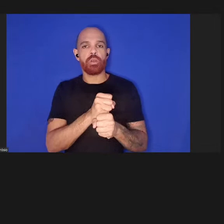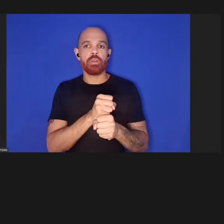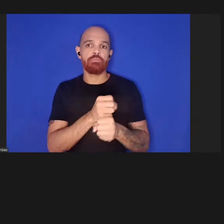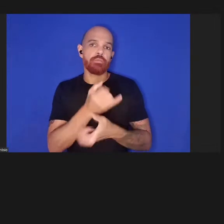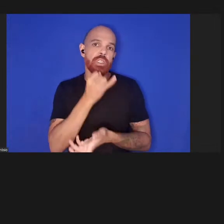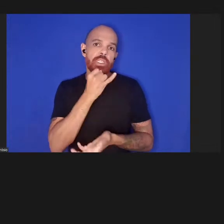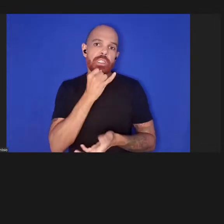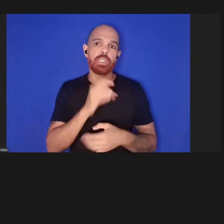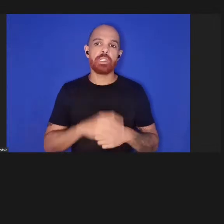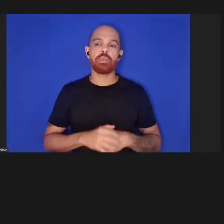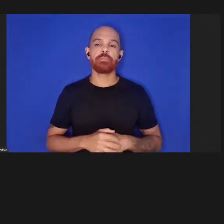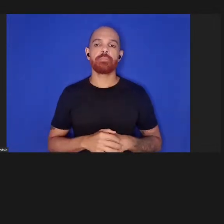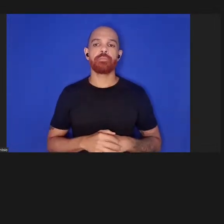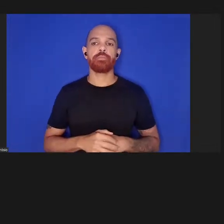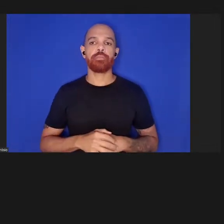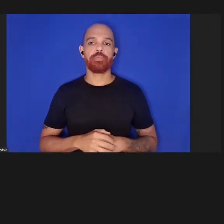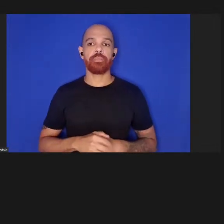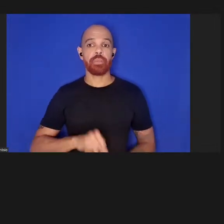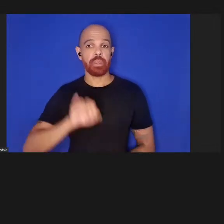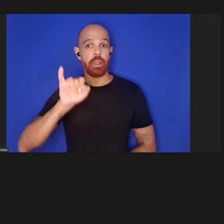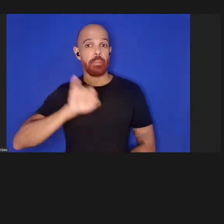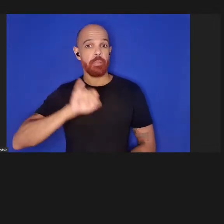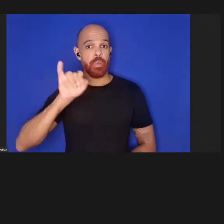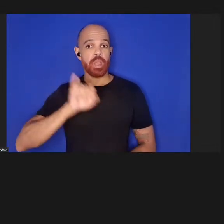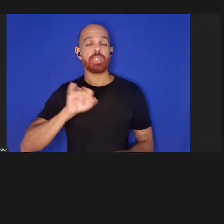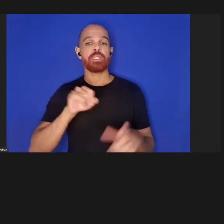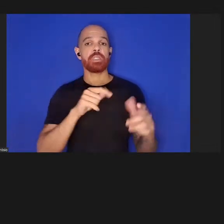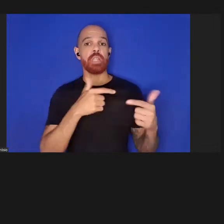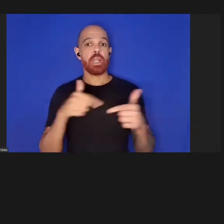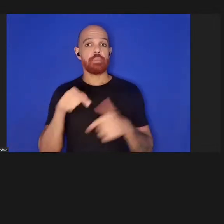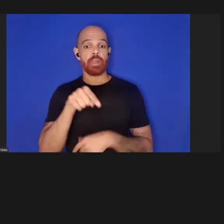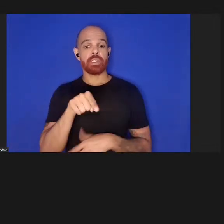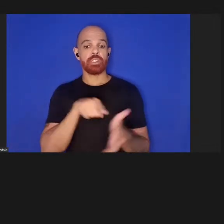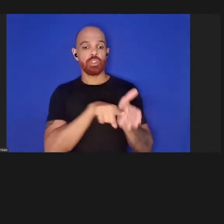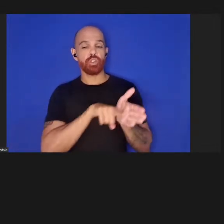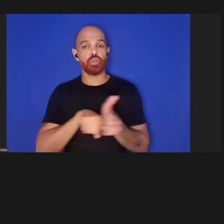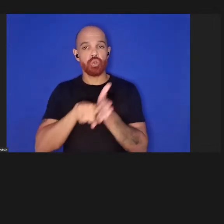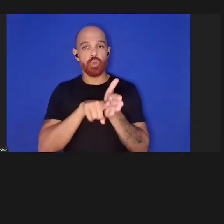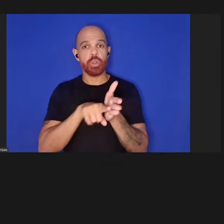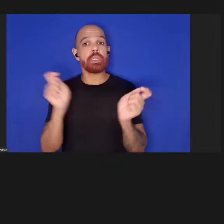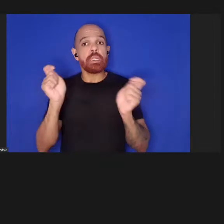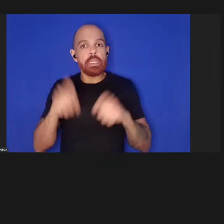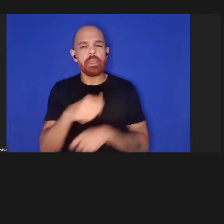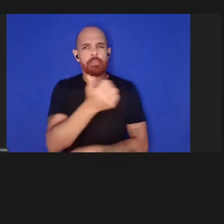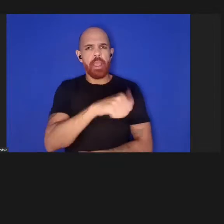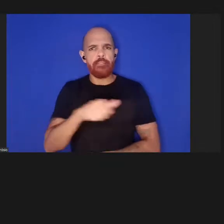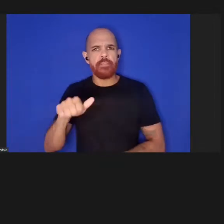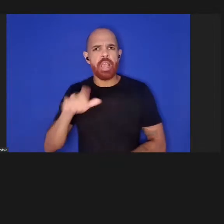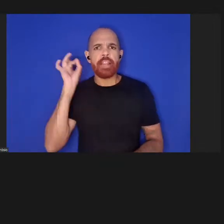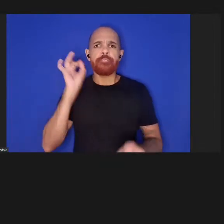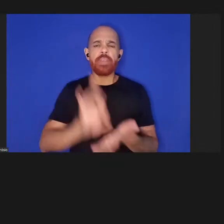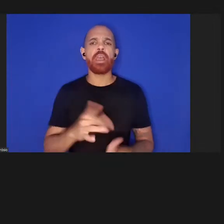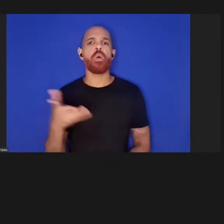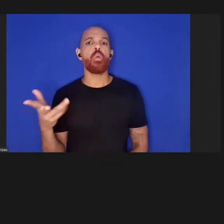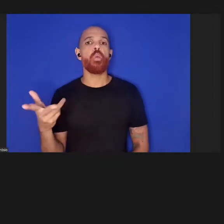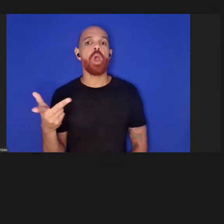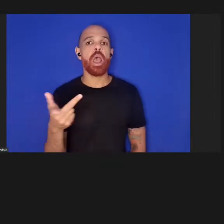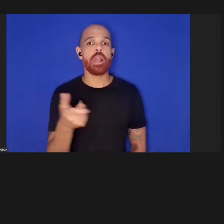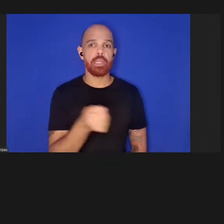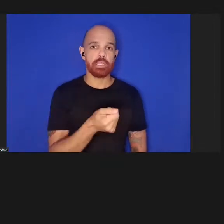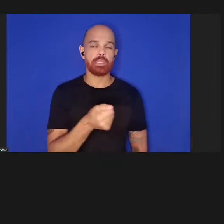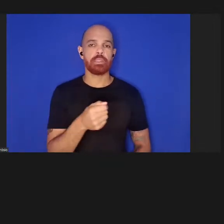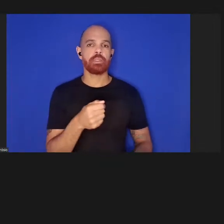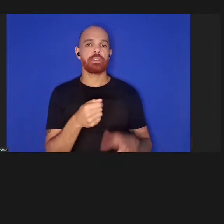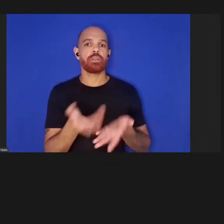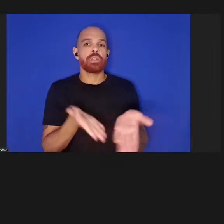é muito importante trabalhar com esses estudos porque eles poderão avaliar realmente a qualidade do tratamento